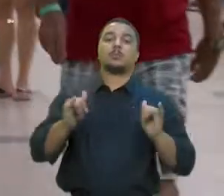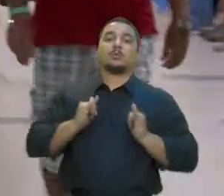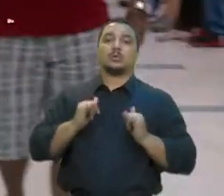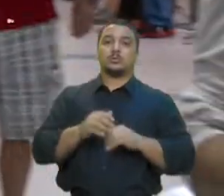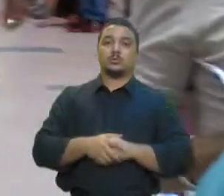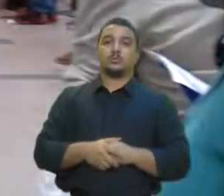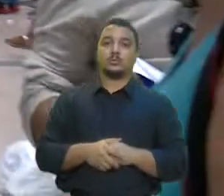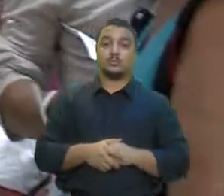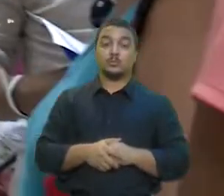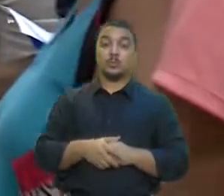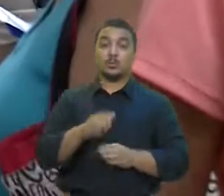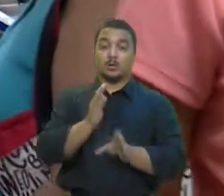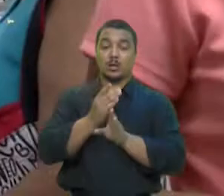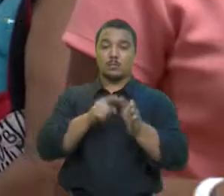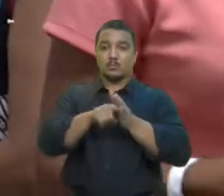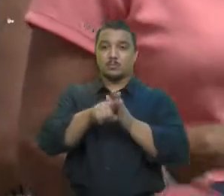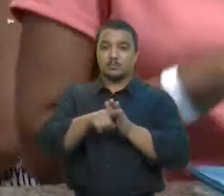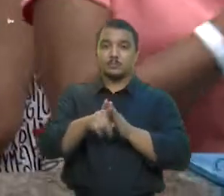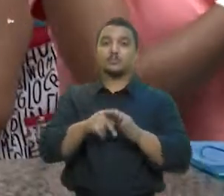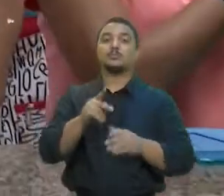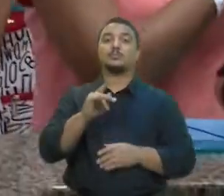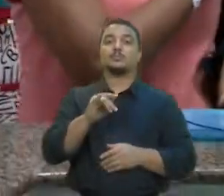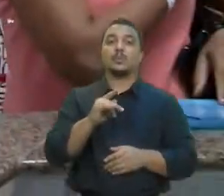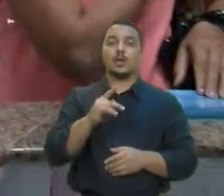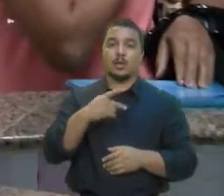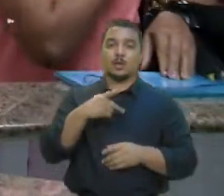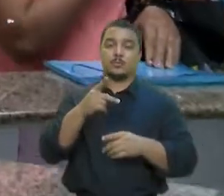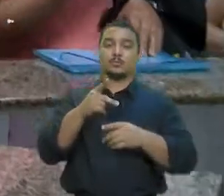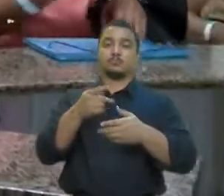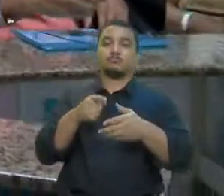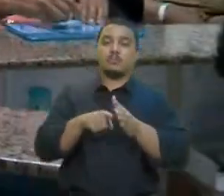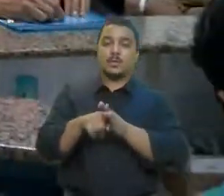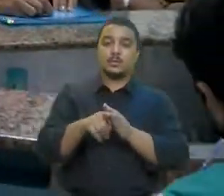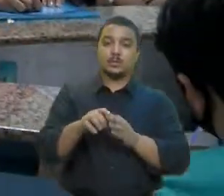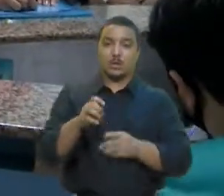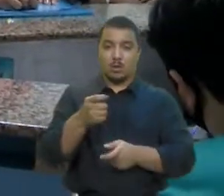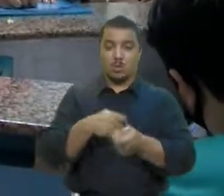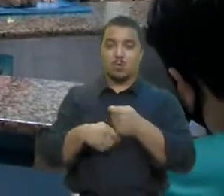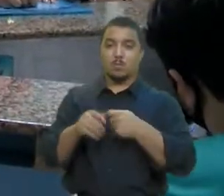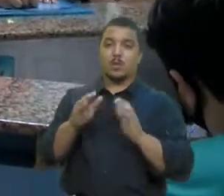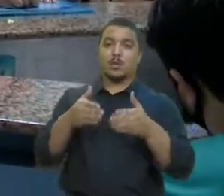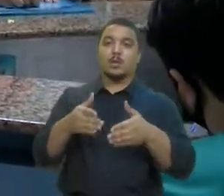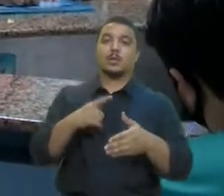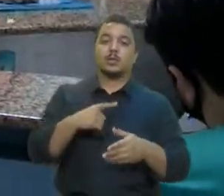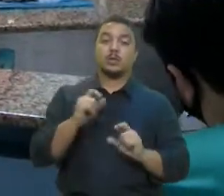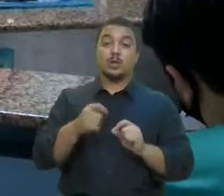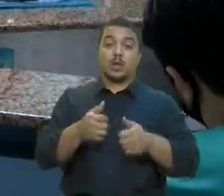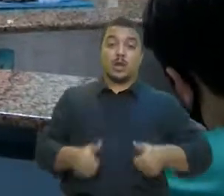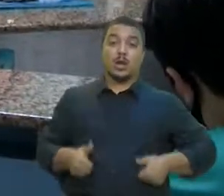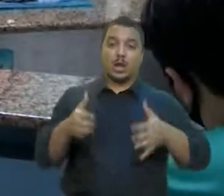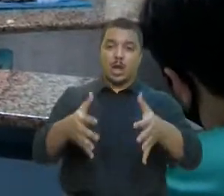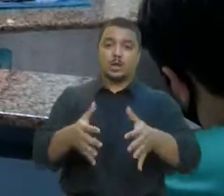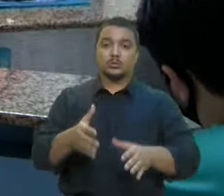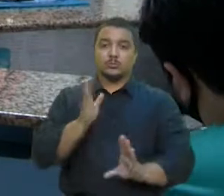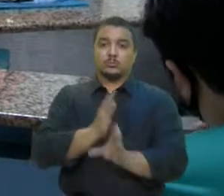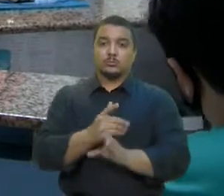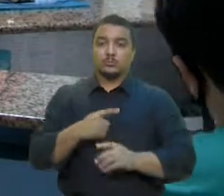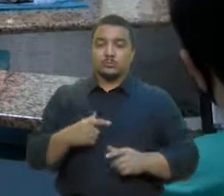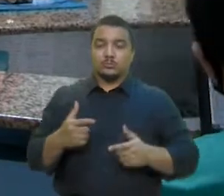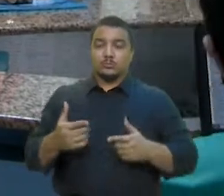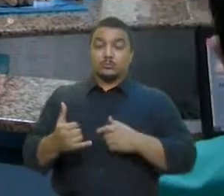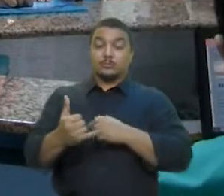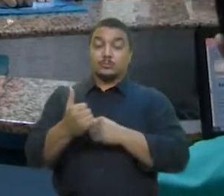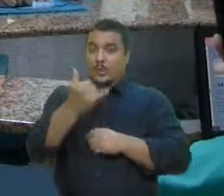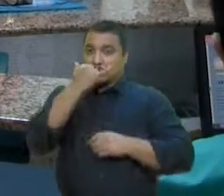realizado pelo Instituto de Pesquisa Econômica Aplicada, IPEA, revela que as despesas decorrentes de acidentes de trânsito